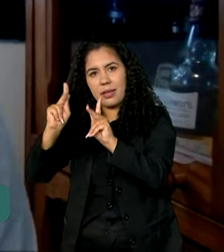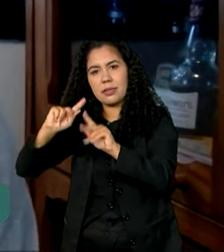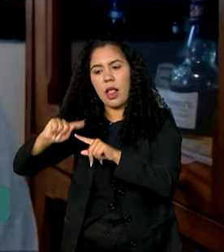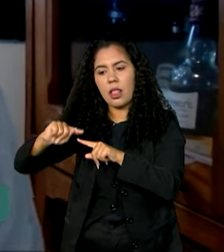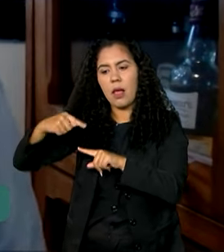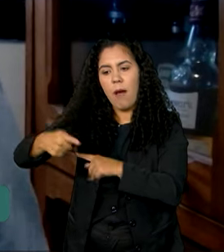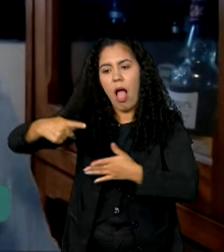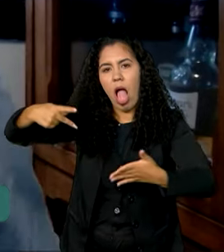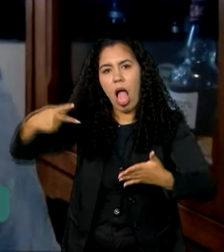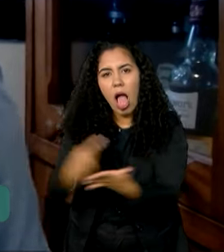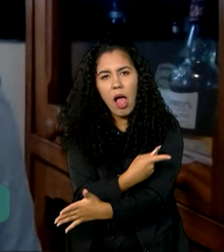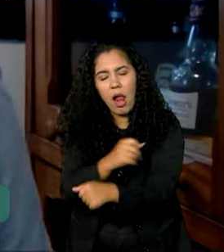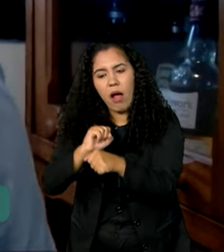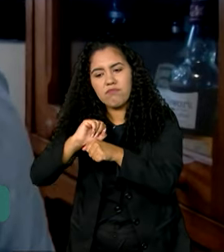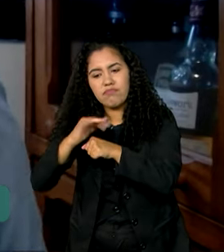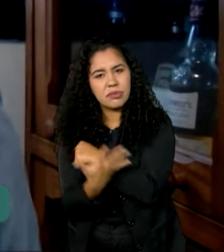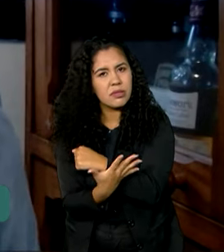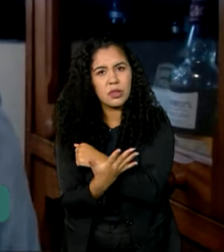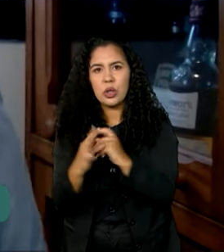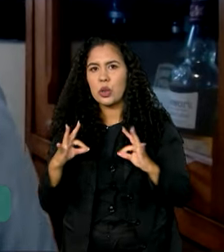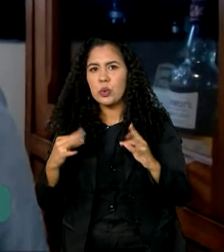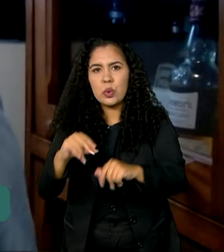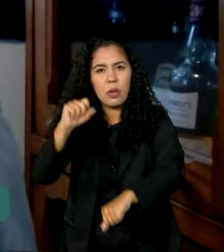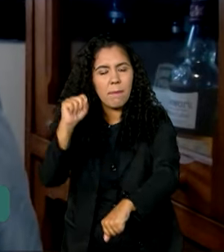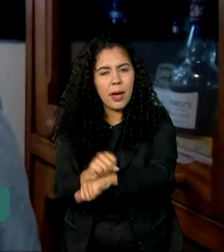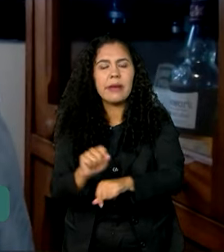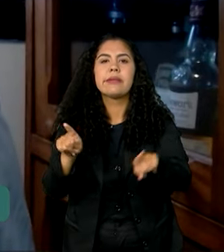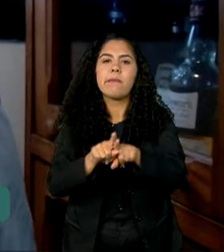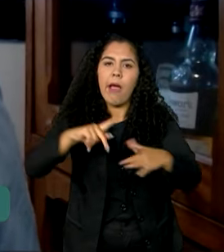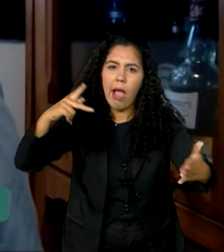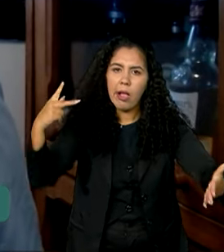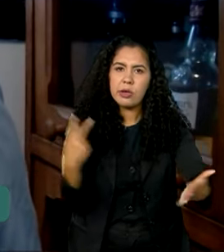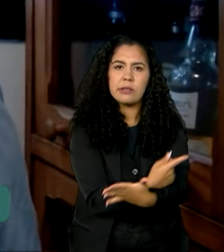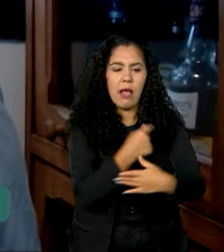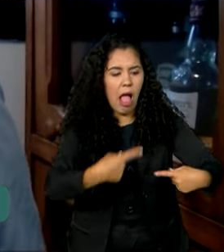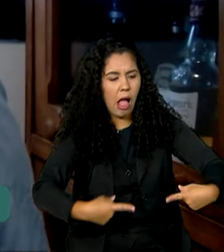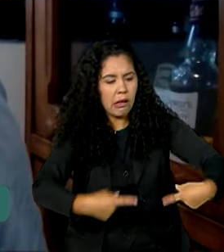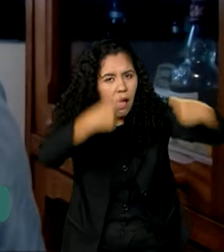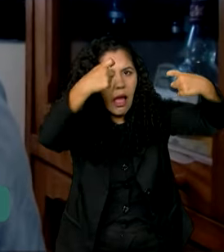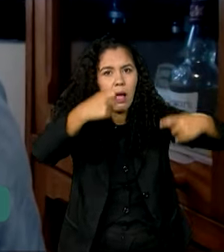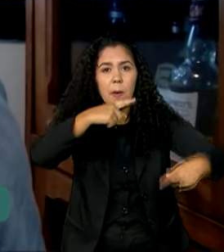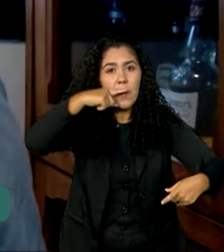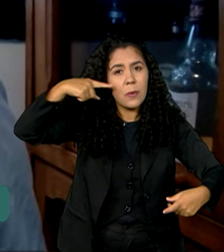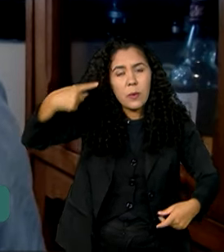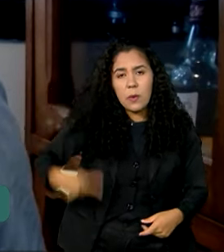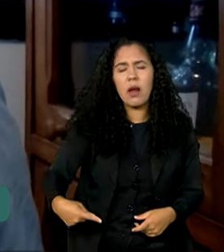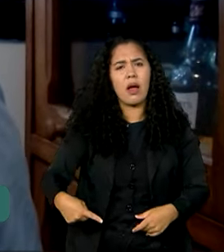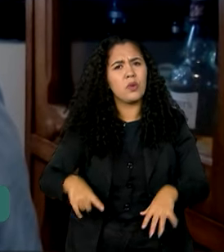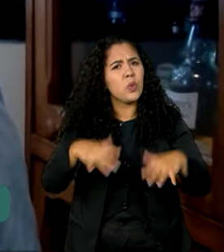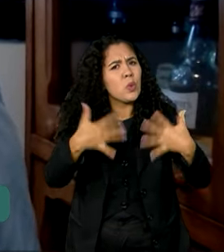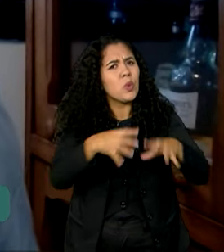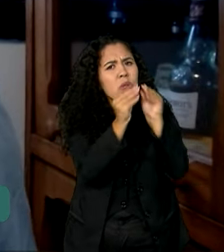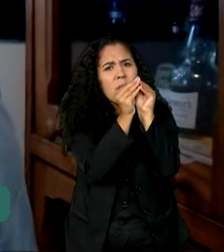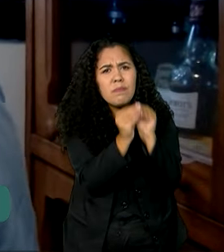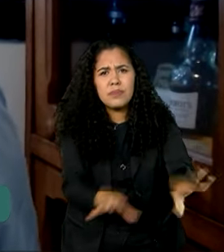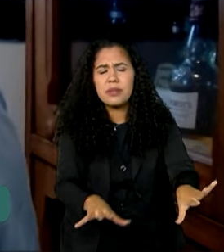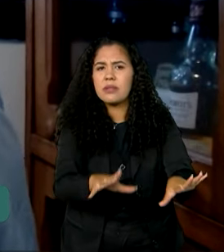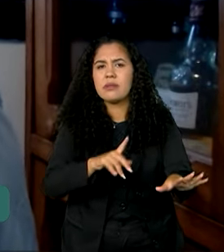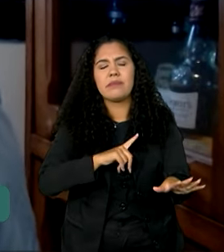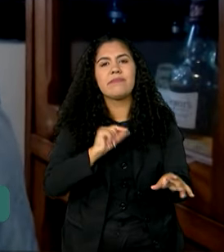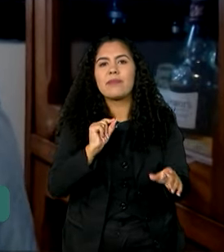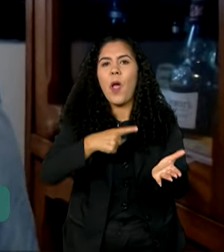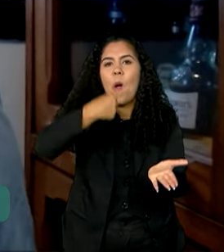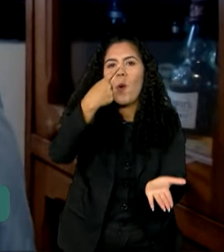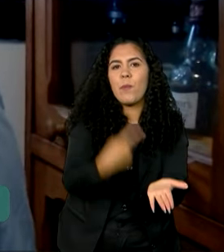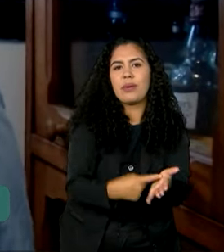tudo, né? E você teve a situação da guerra da Ucrânia, que impactou muito dramaticamente o compromisso dos países